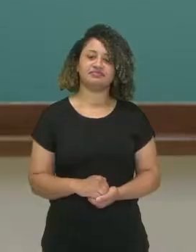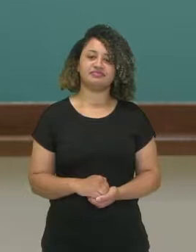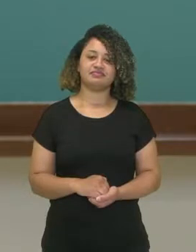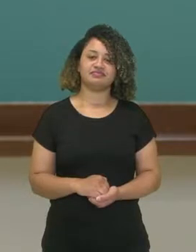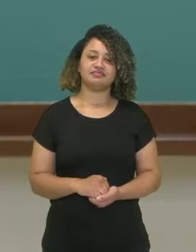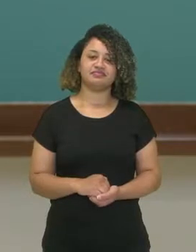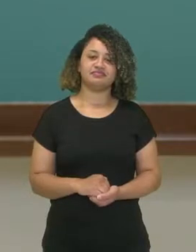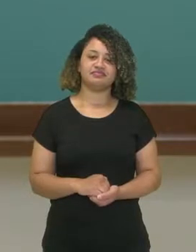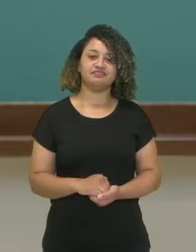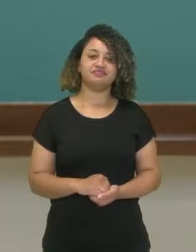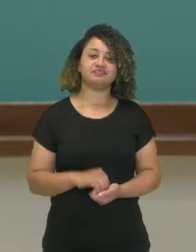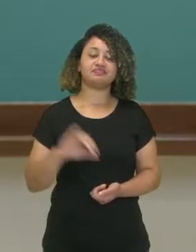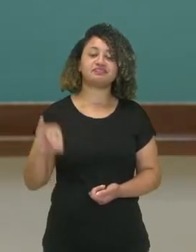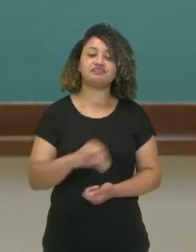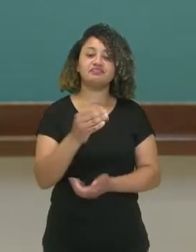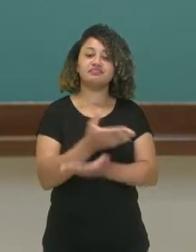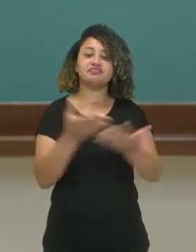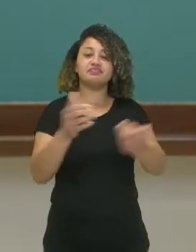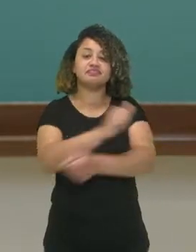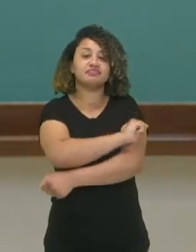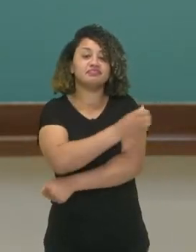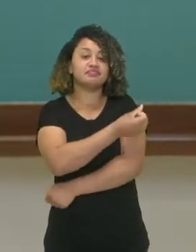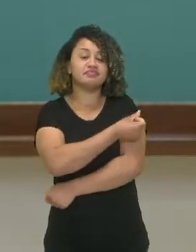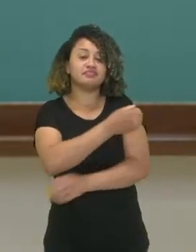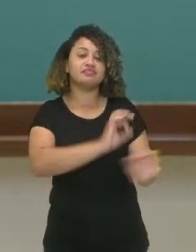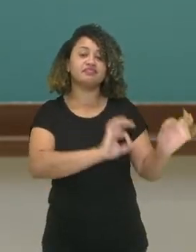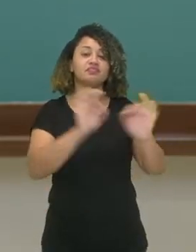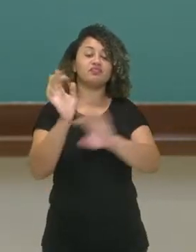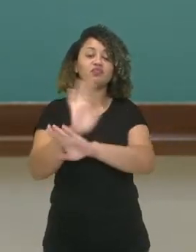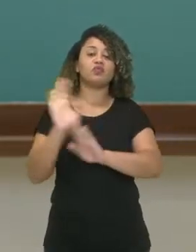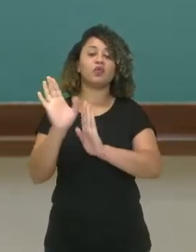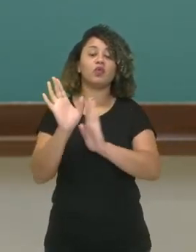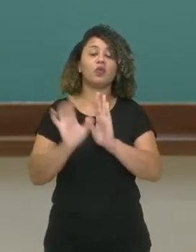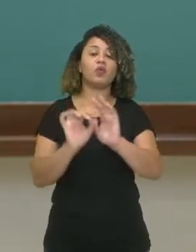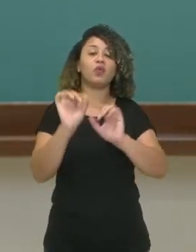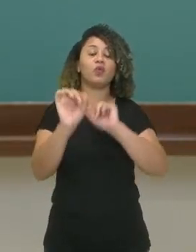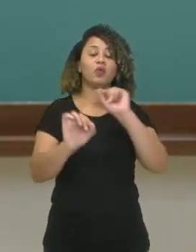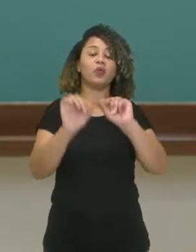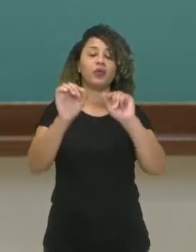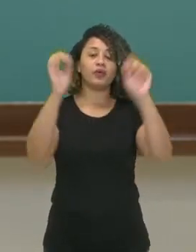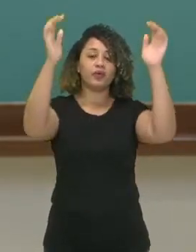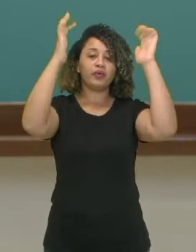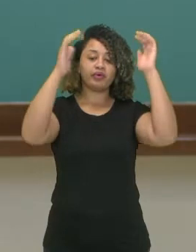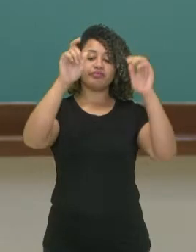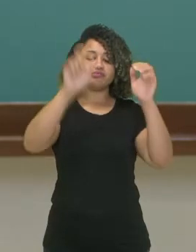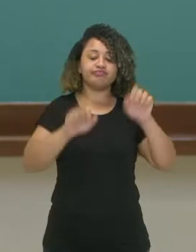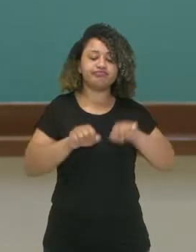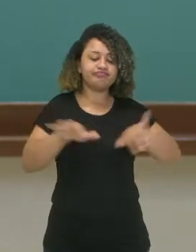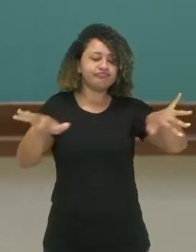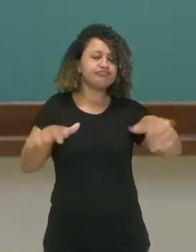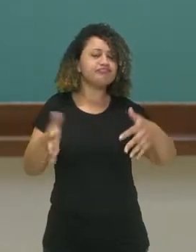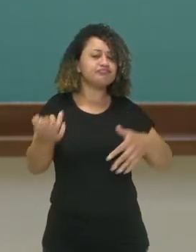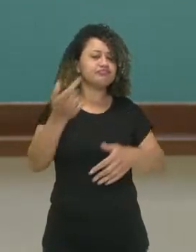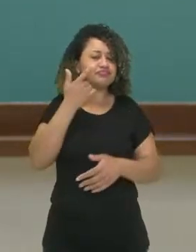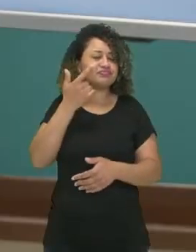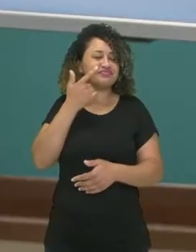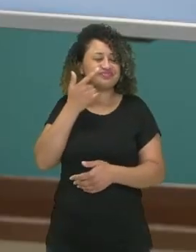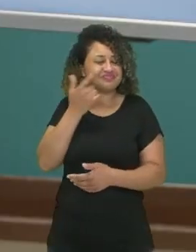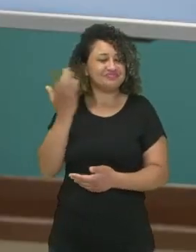Olá, estudantes do sexto ano! Nesse vídeo, nós vamos falar sobre o sistema nervoso. Então, acompanhem comigo na tela.